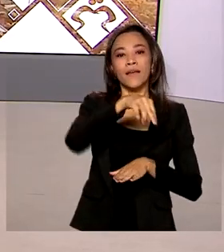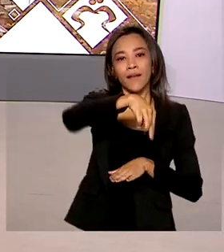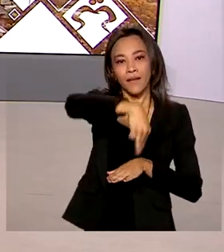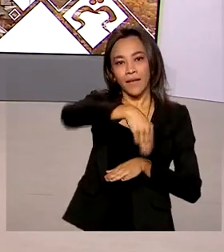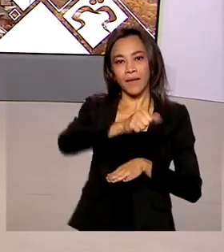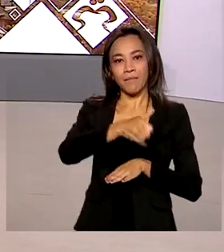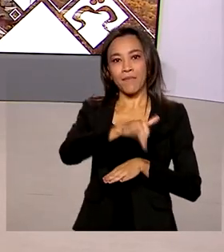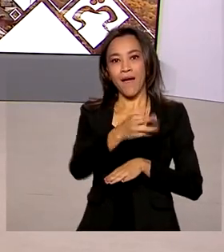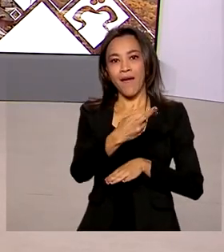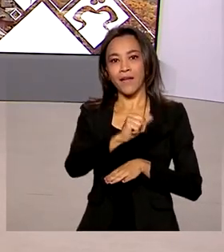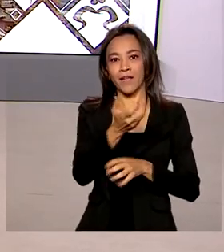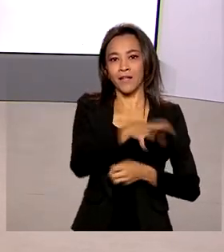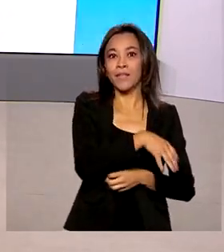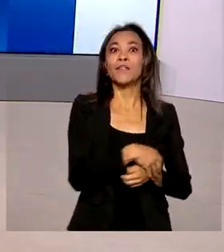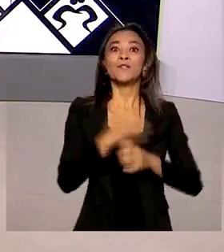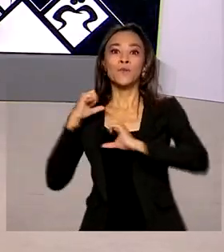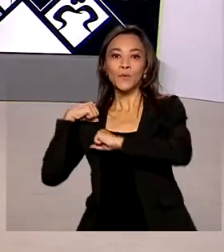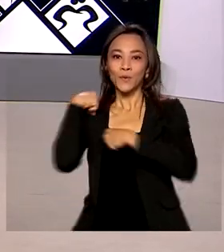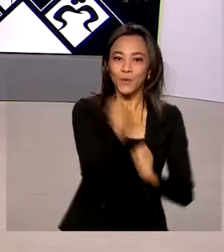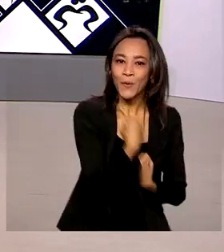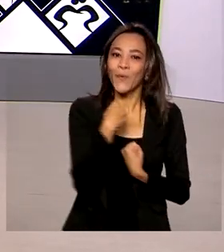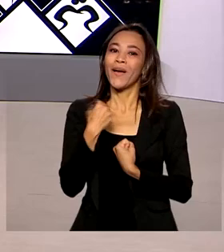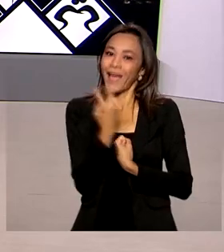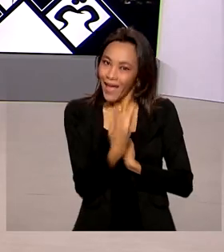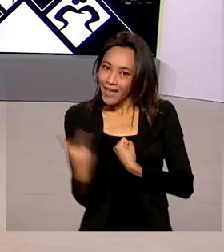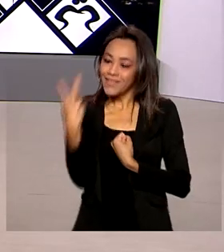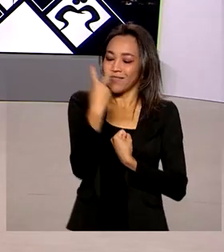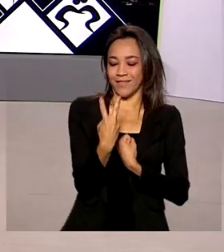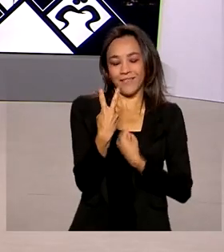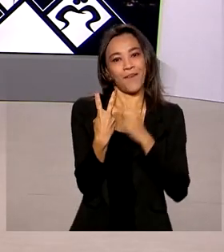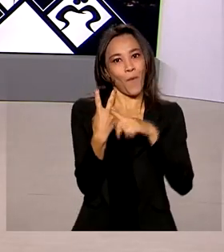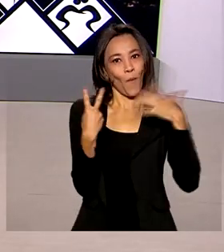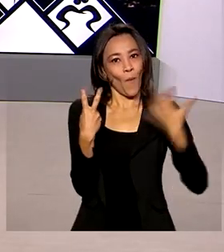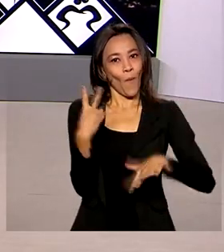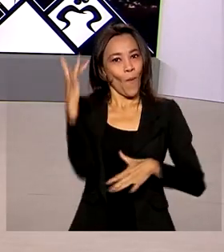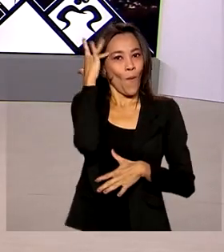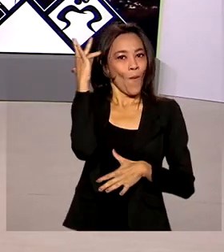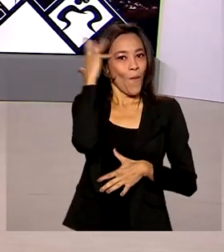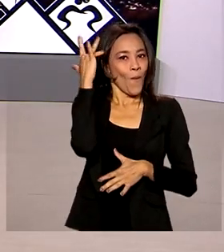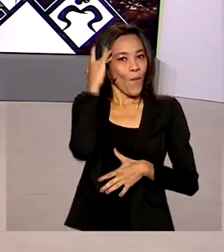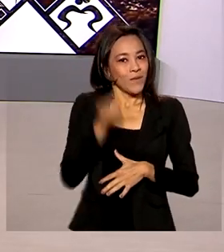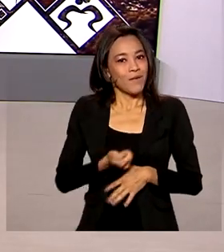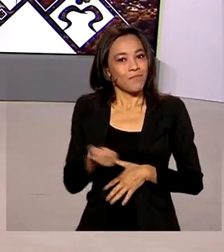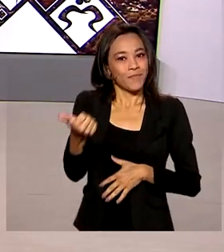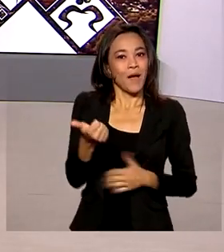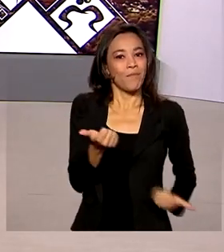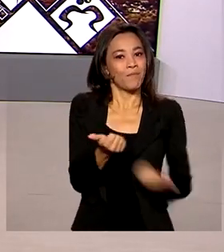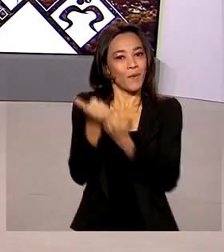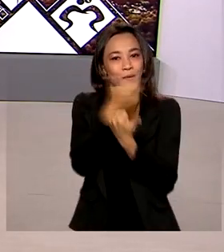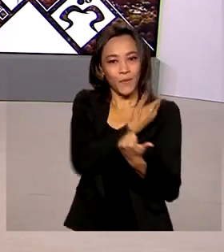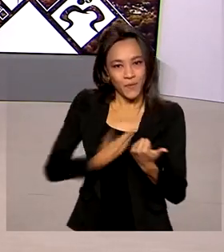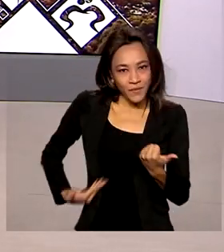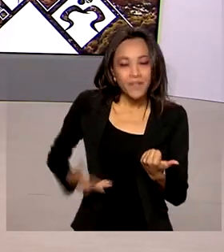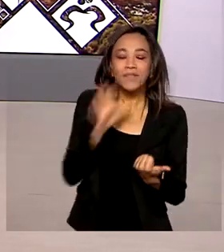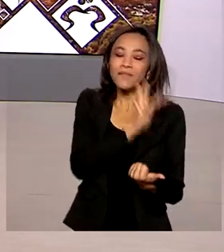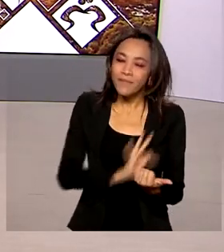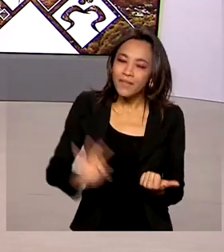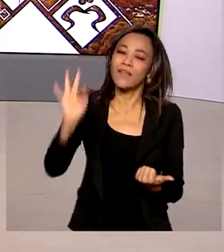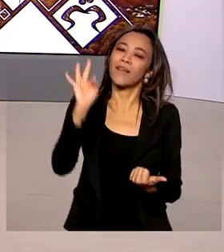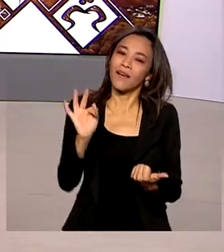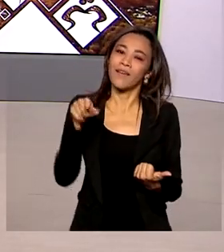representantes femininas na delegação fazem parte da categoria mais alta do Bolsa Atleta, incentivo do governo federal,